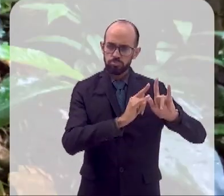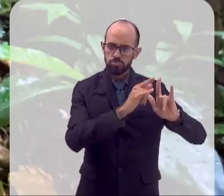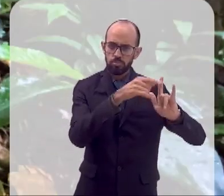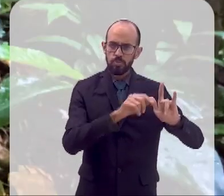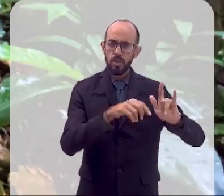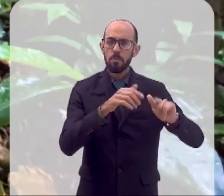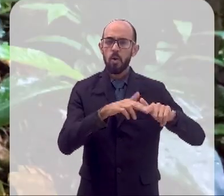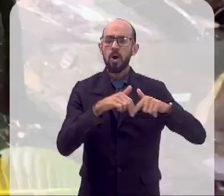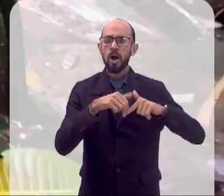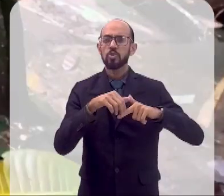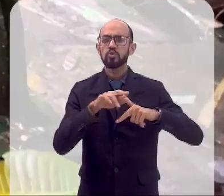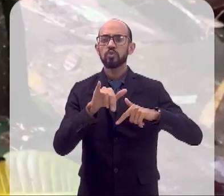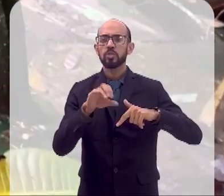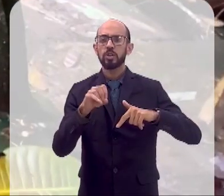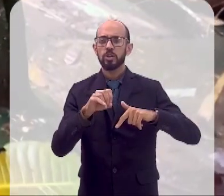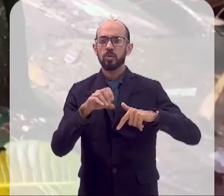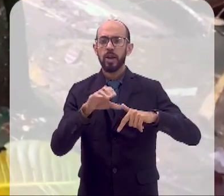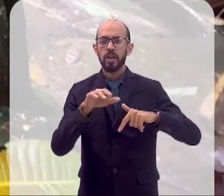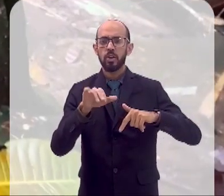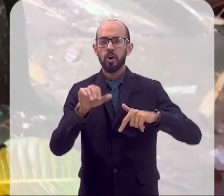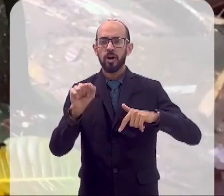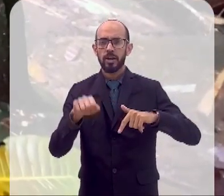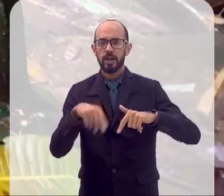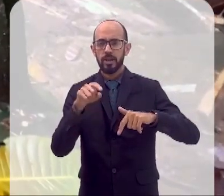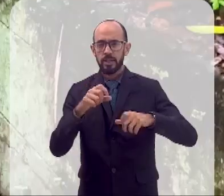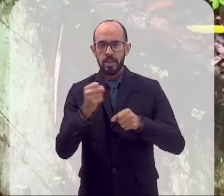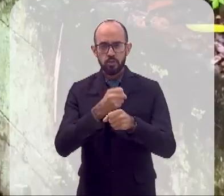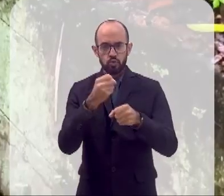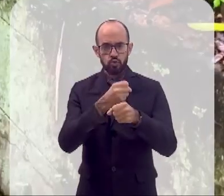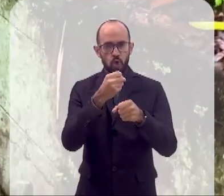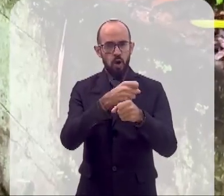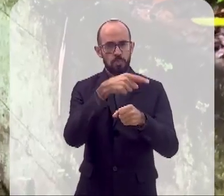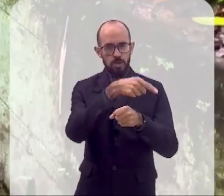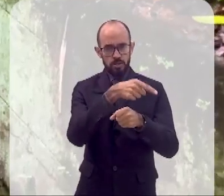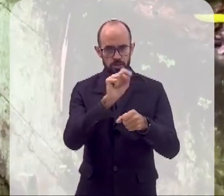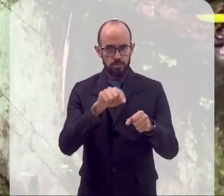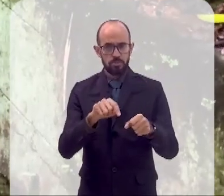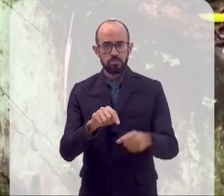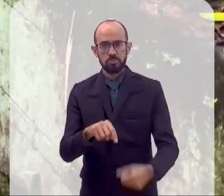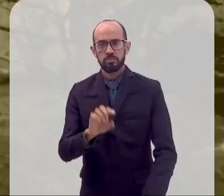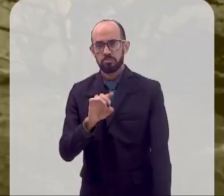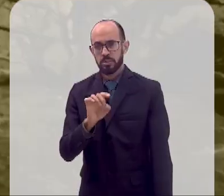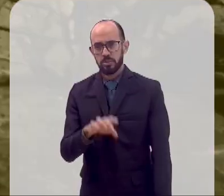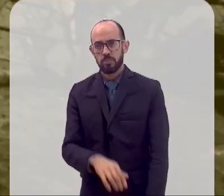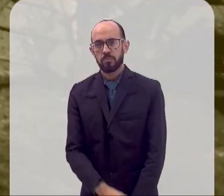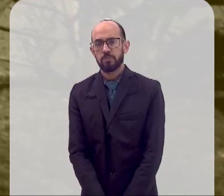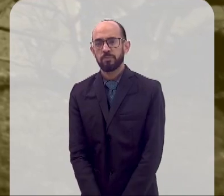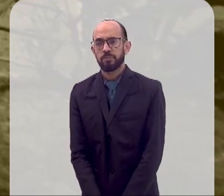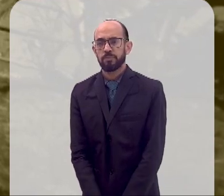ao Rio Carioca. E as obras de infraestrutura desse rio, mais especificamente.